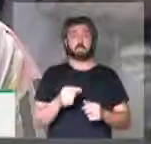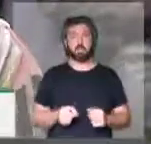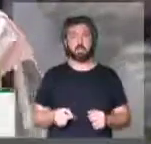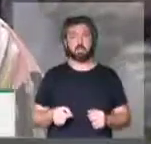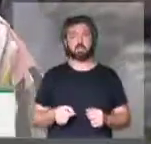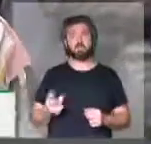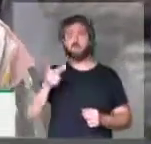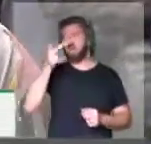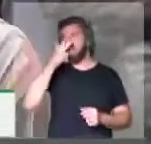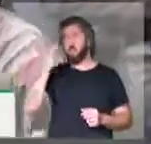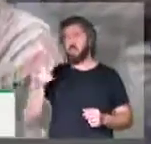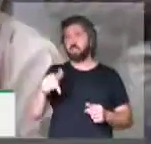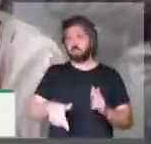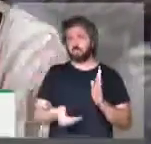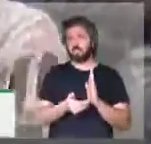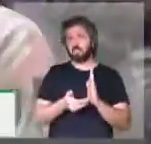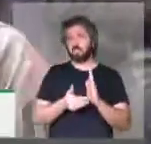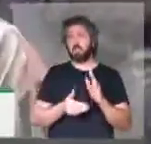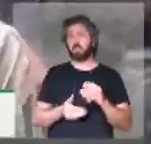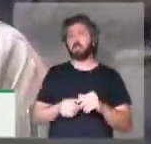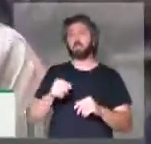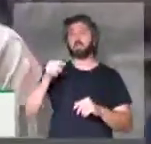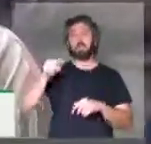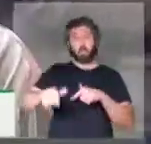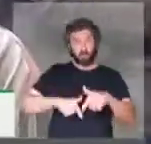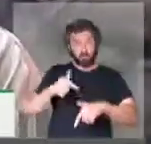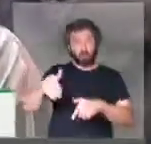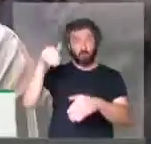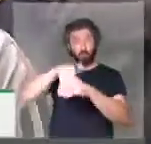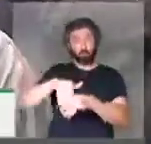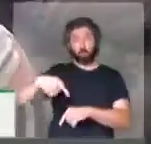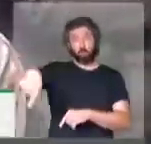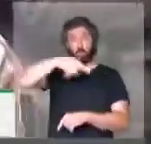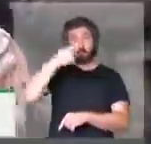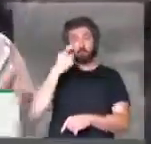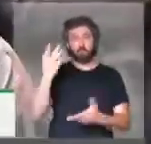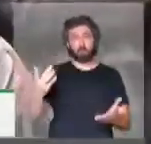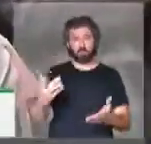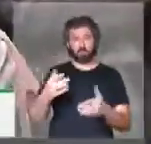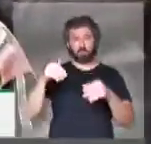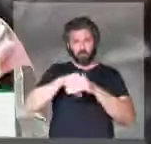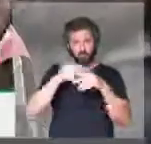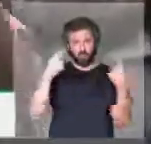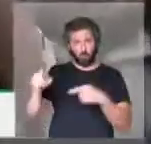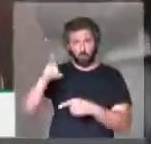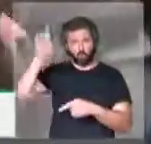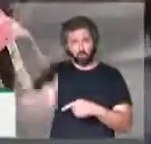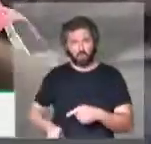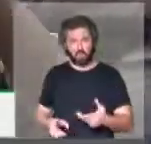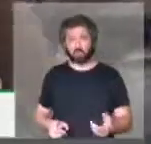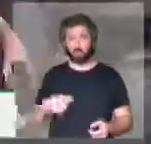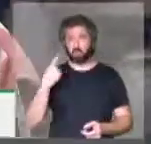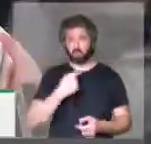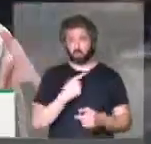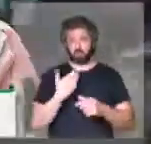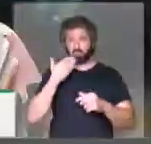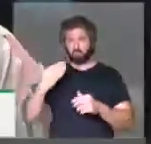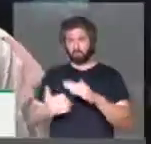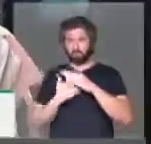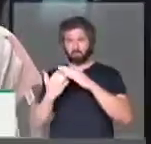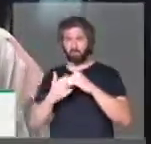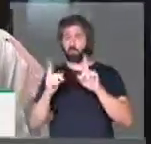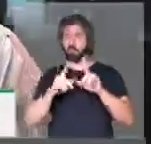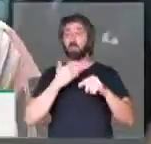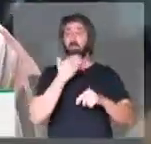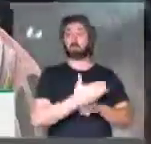ele acha dessa casa que é eleita por esses trabalhadores votar contra os seus direitos? A gente não está do lado dos empresários,